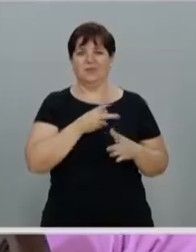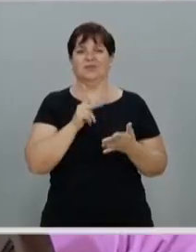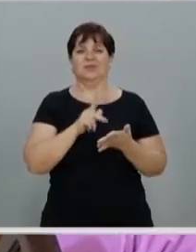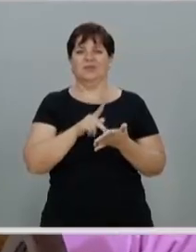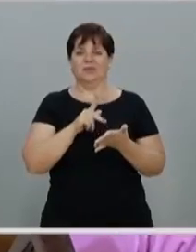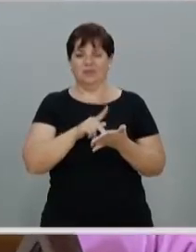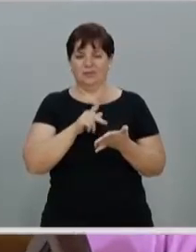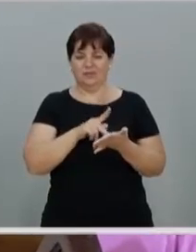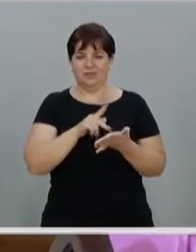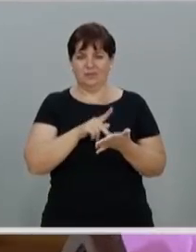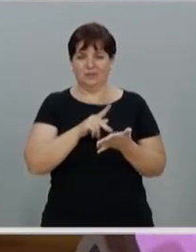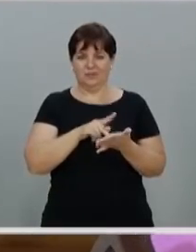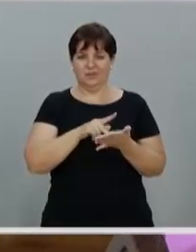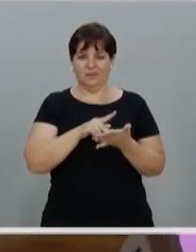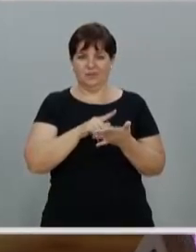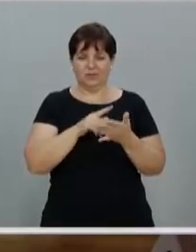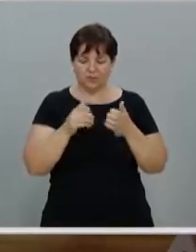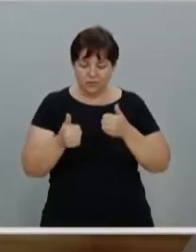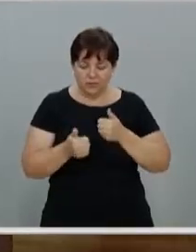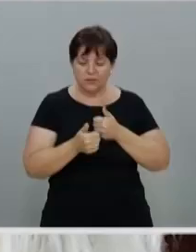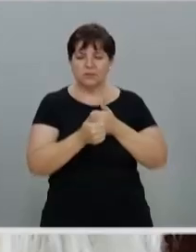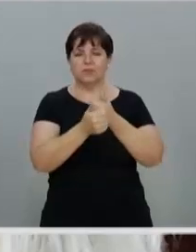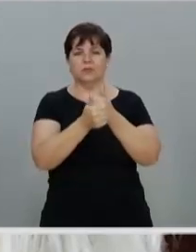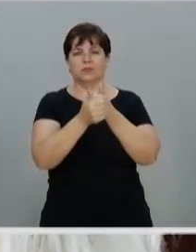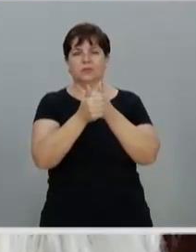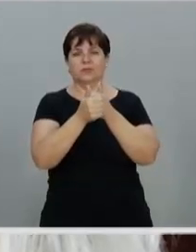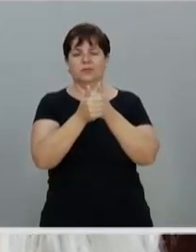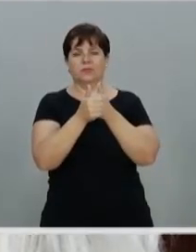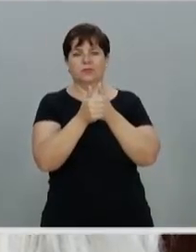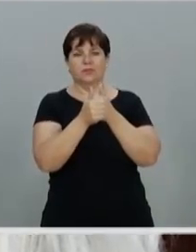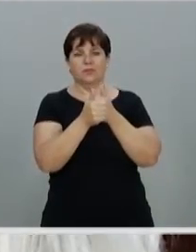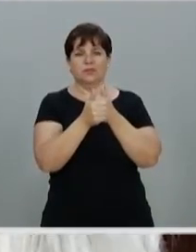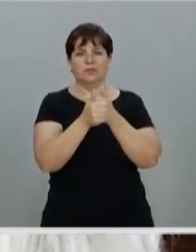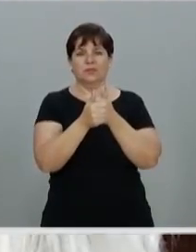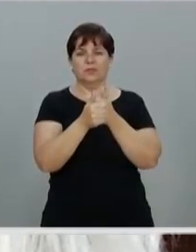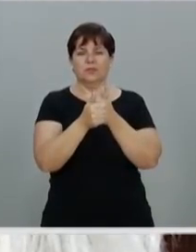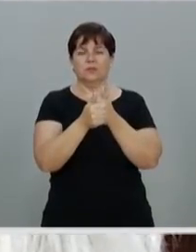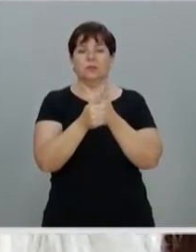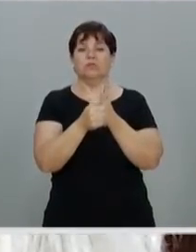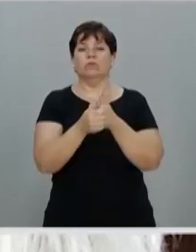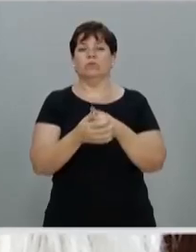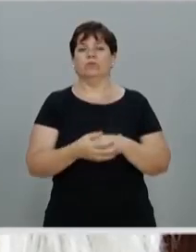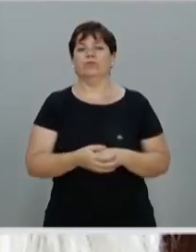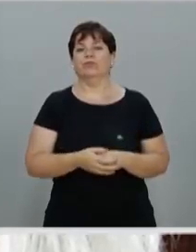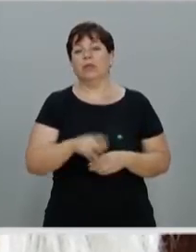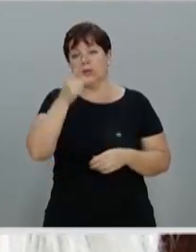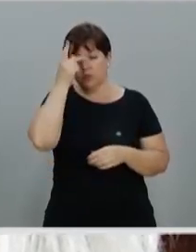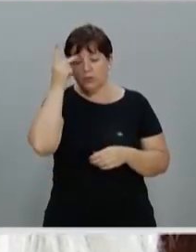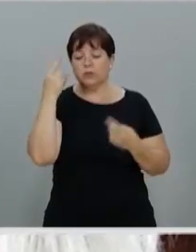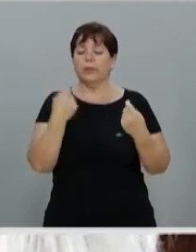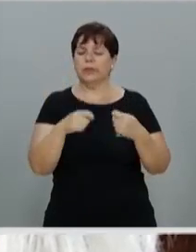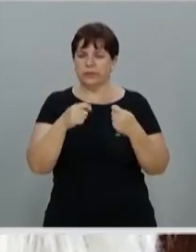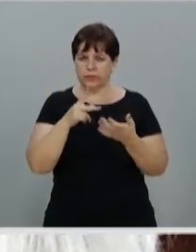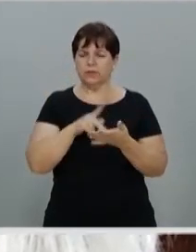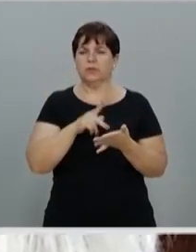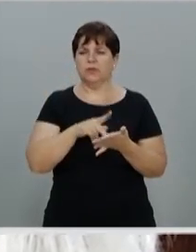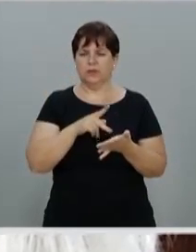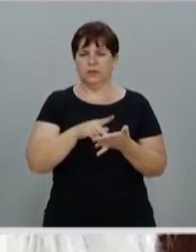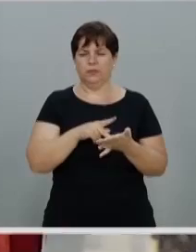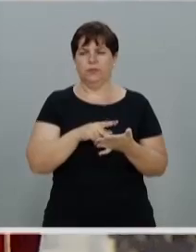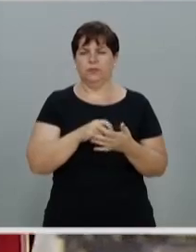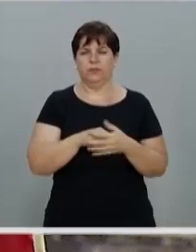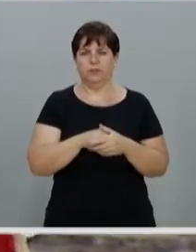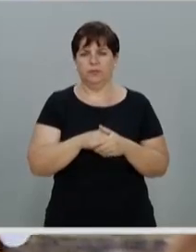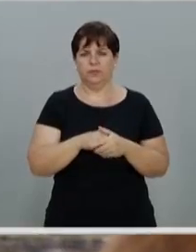da aproximação. A realidade do aproximar-se daqueles que mais sofrem. das realidades das